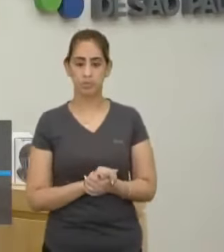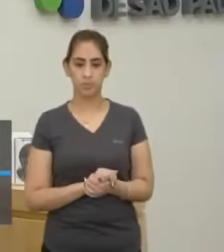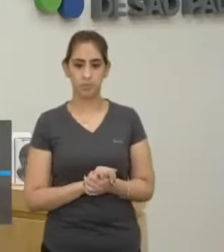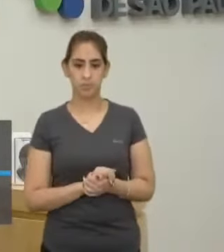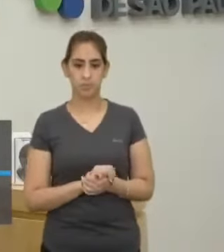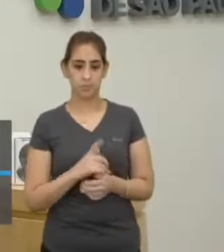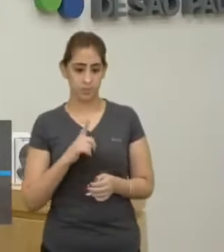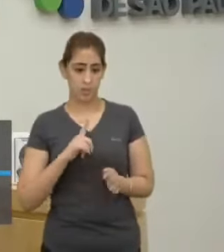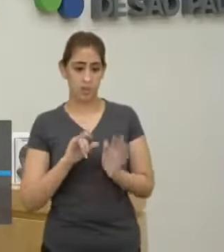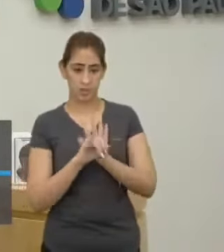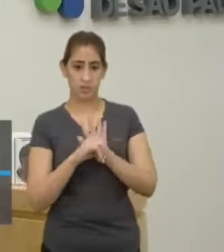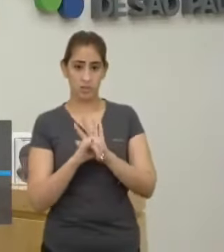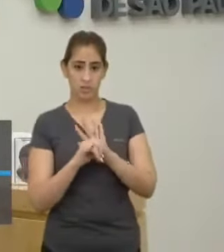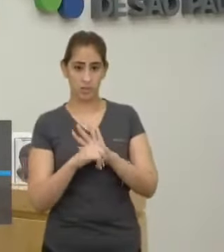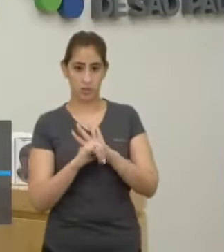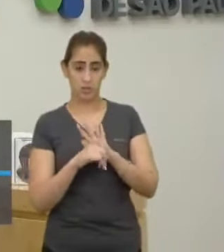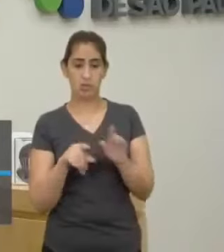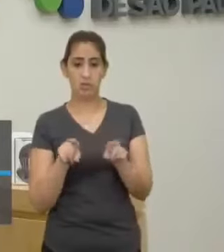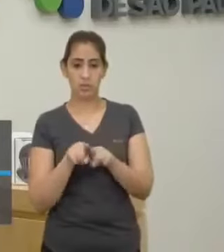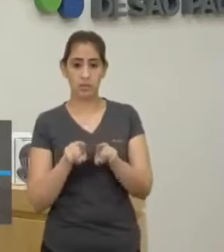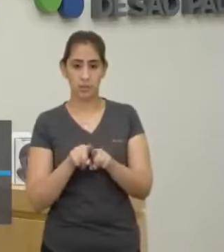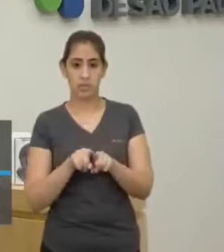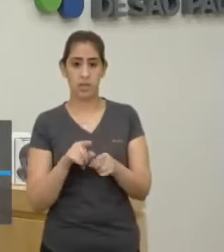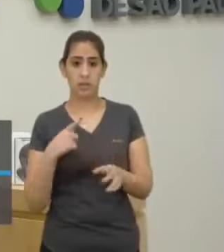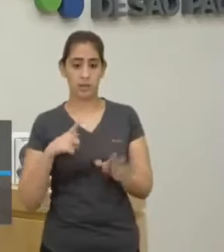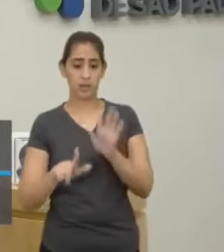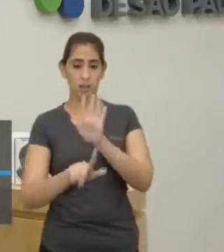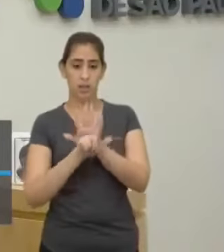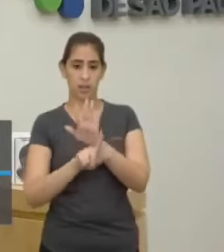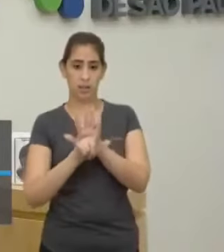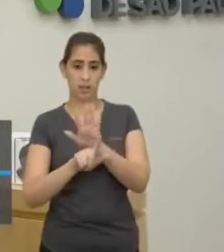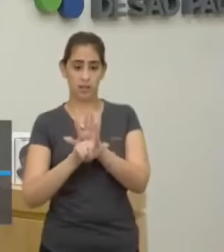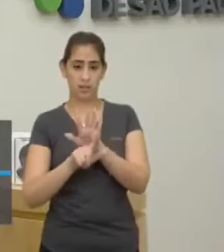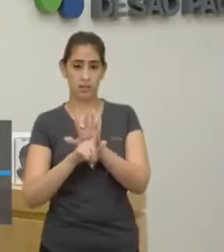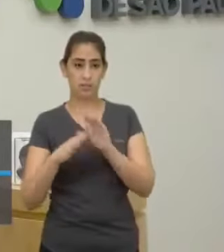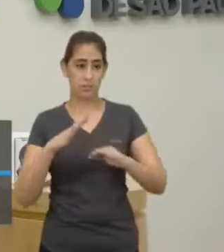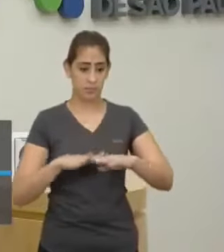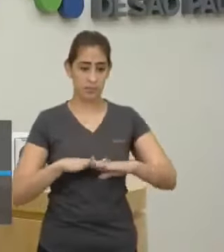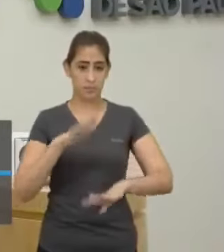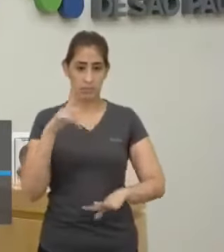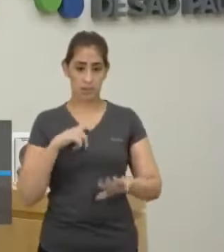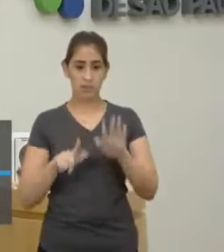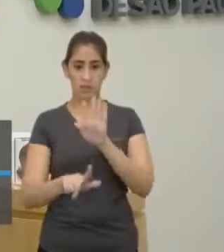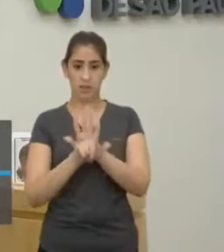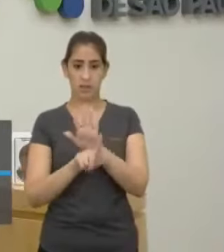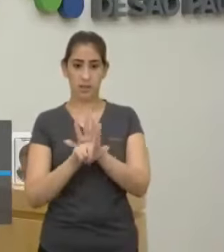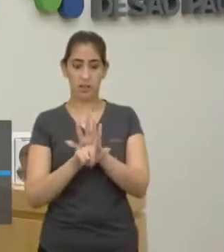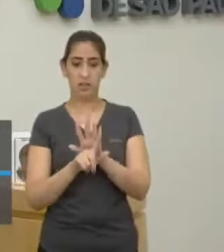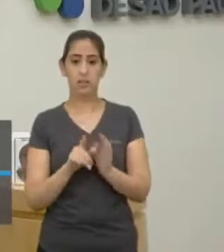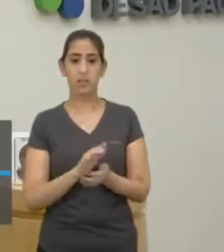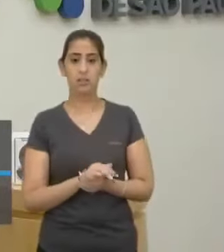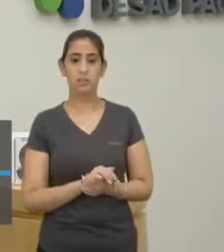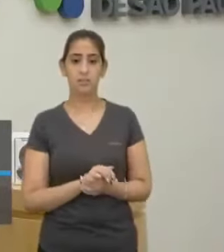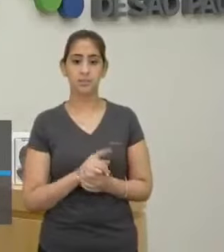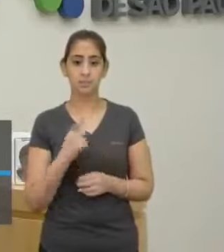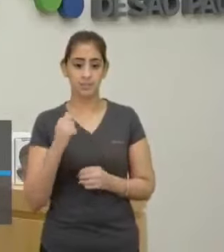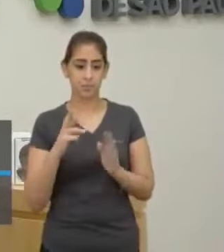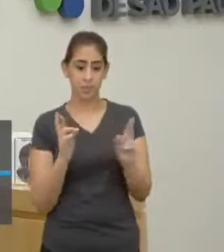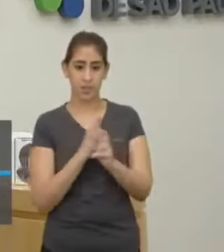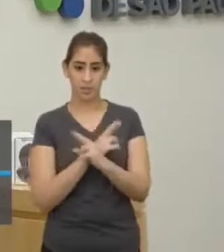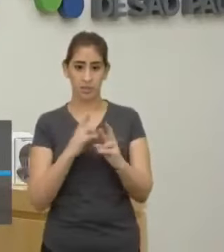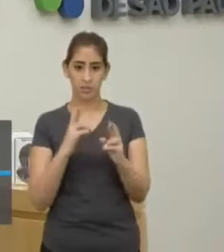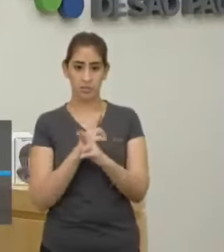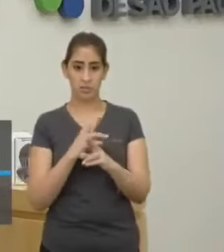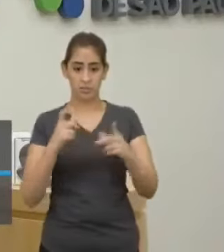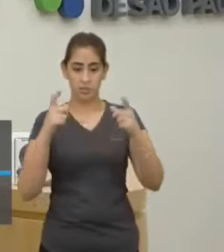as instituições E nós devemos ter leis E quanto mais essas leis Se relacionarem com o Estado